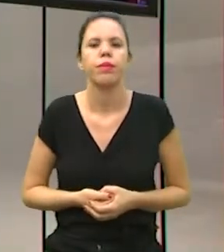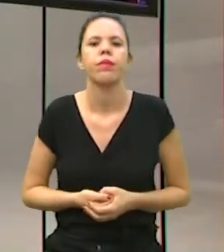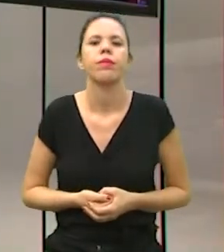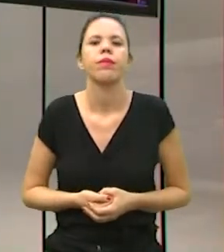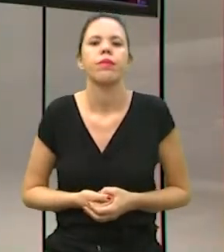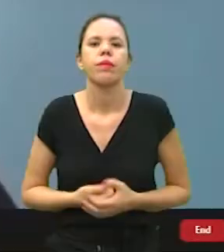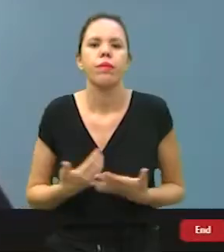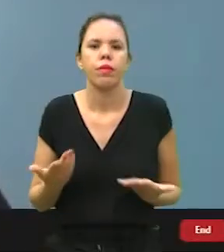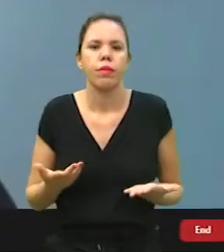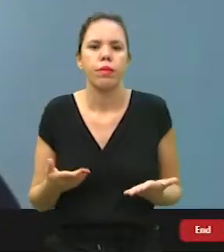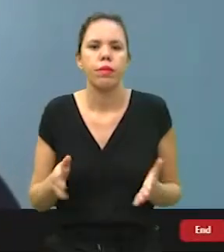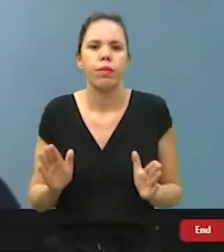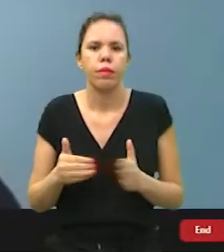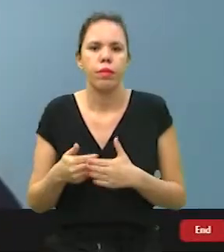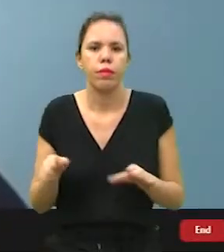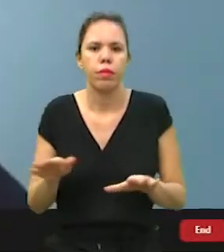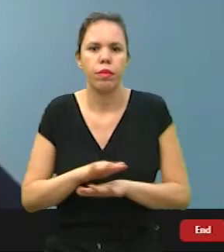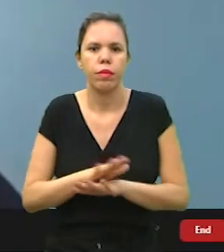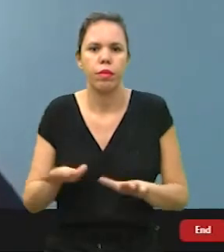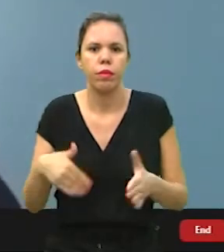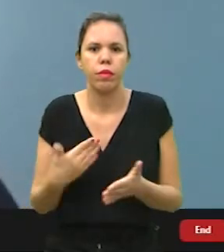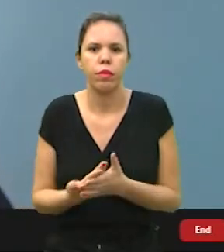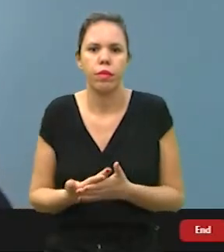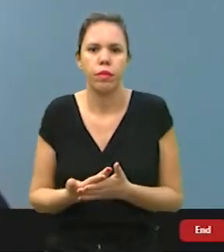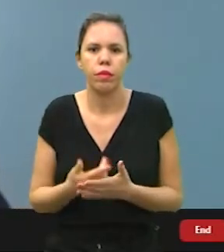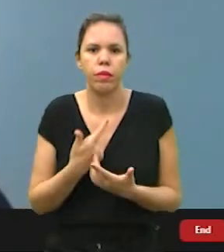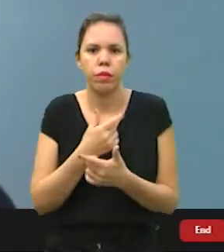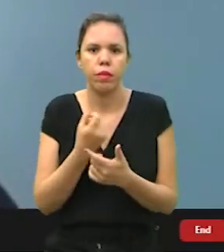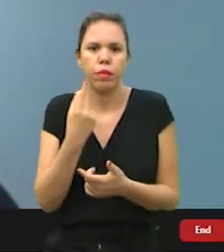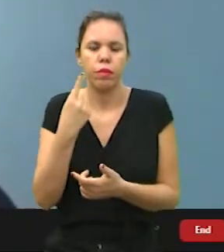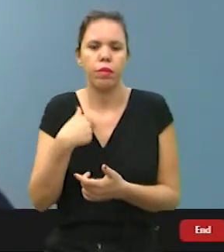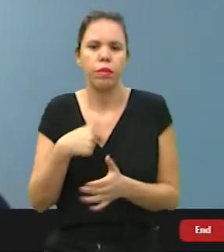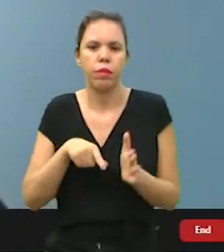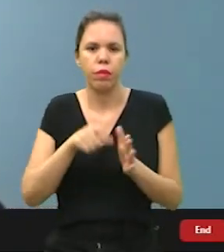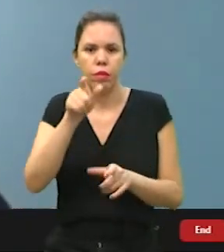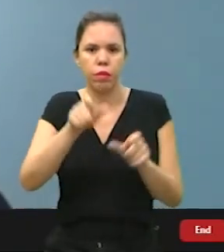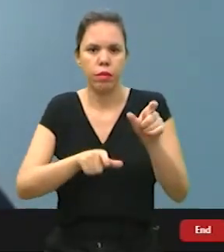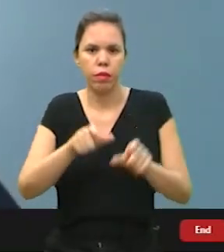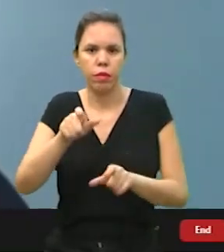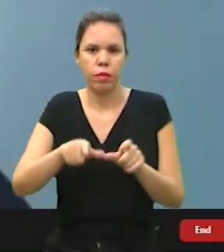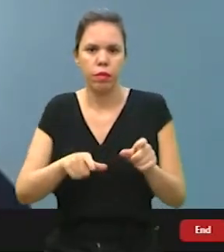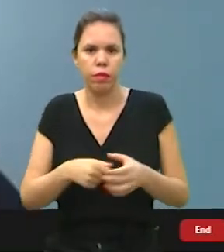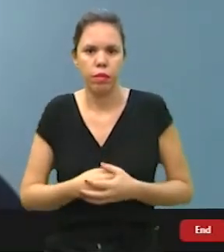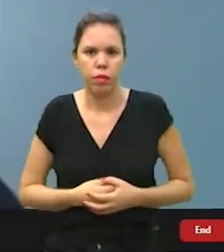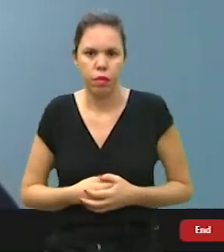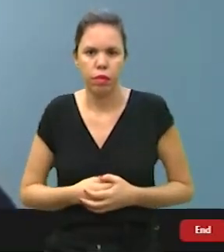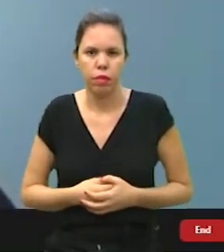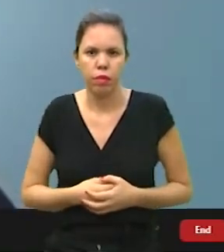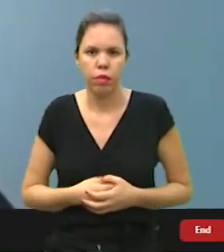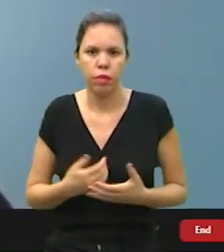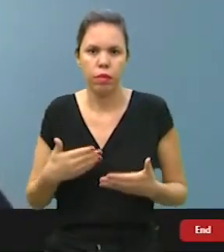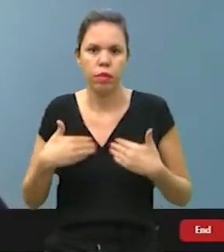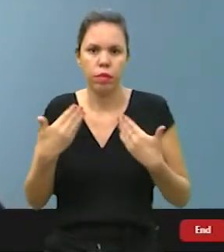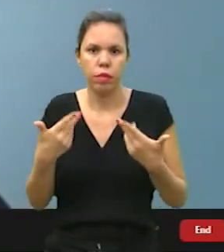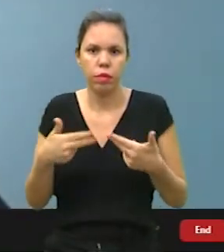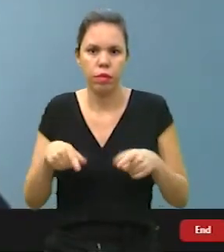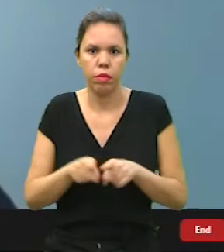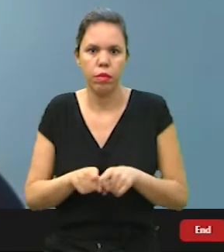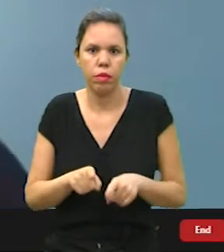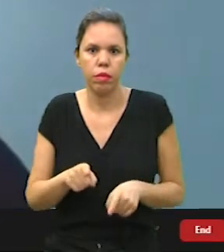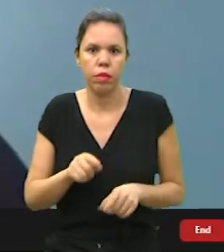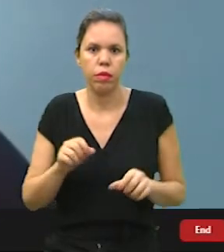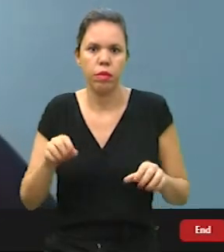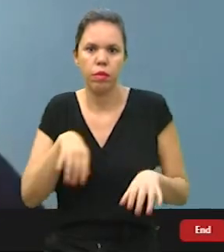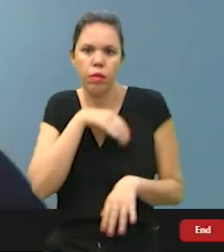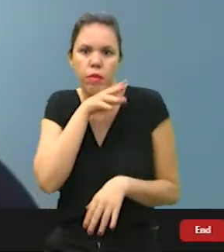É. Então, quando fechou, foi até engraçado que as próprias pessoas ficavam surpresas,